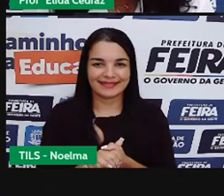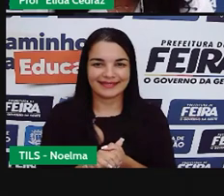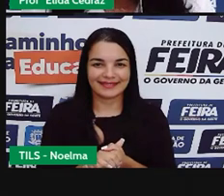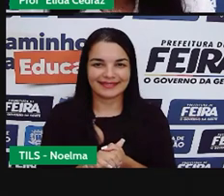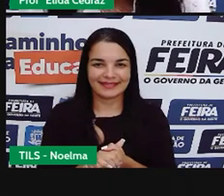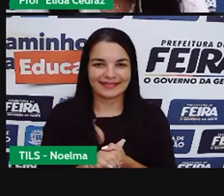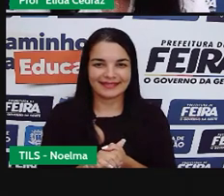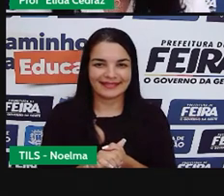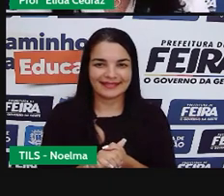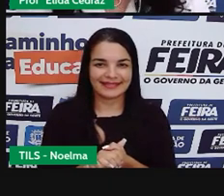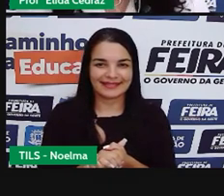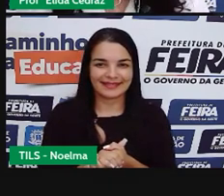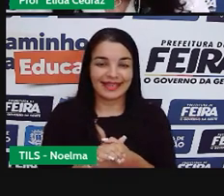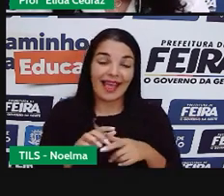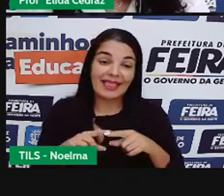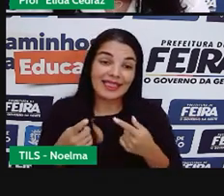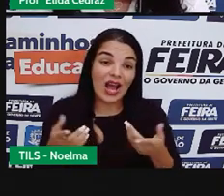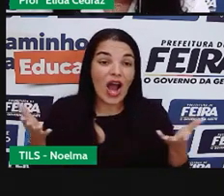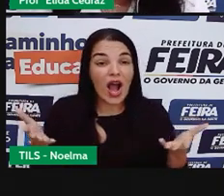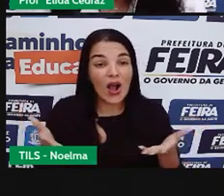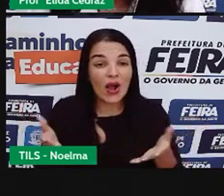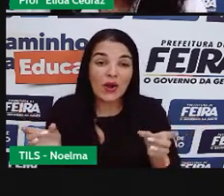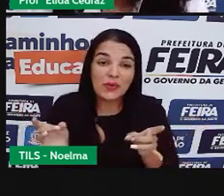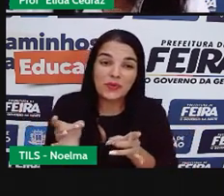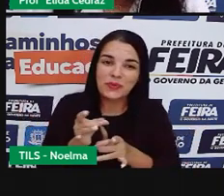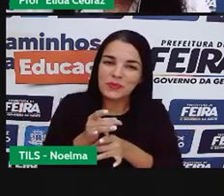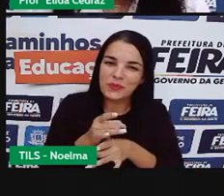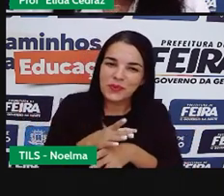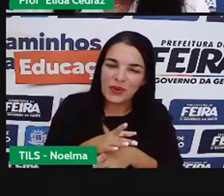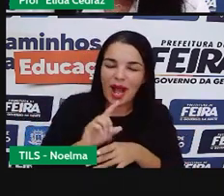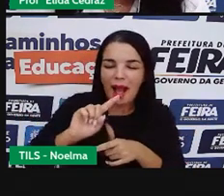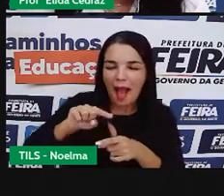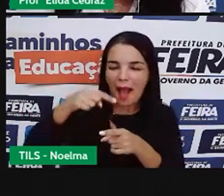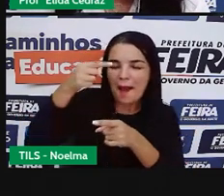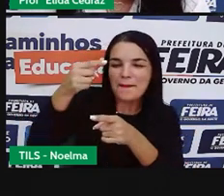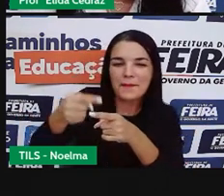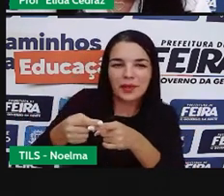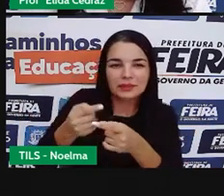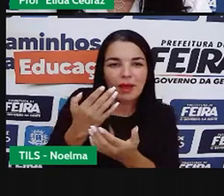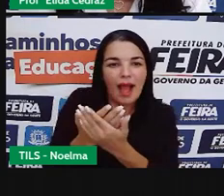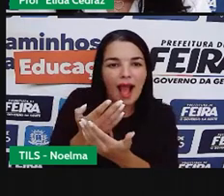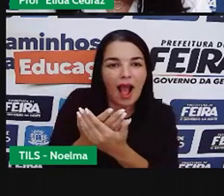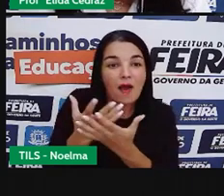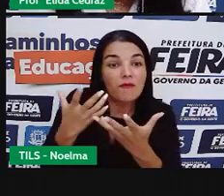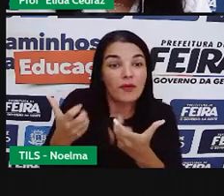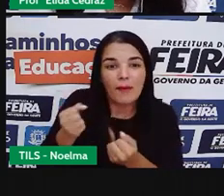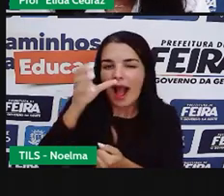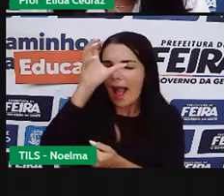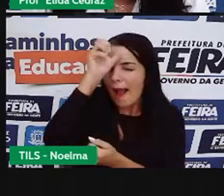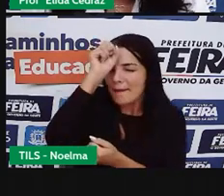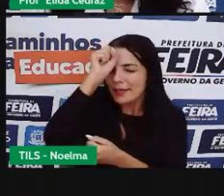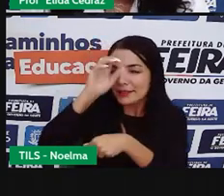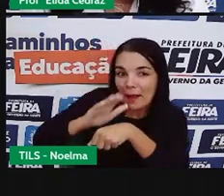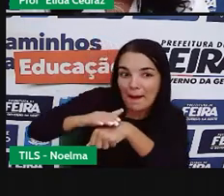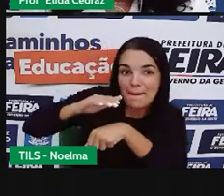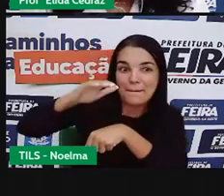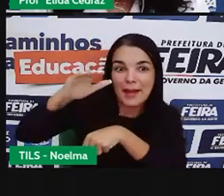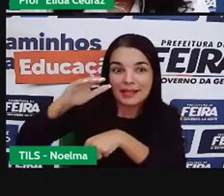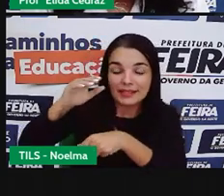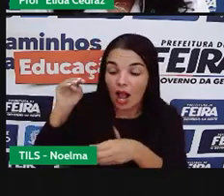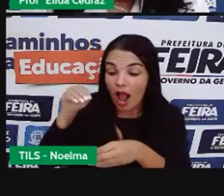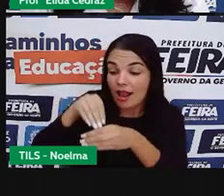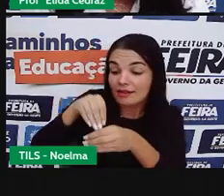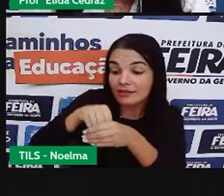Então, gente, por hoje é só. Na próxima aula, nós vamos aprender muito mais sobre as